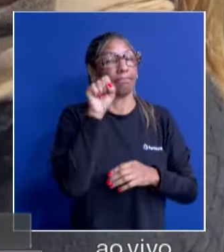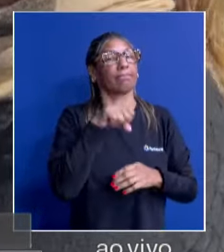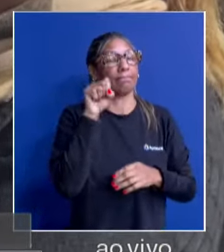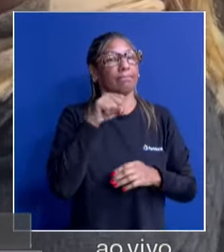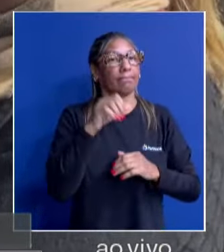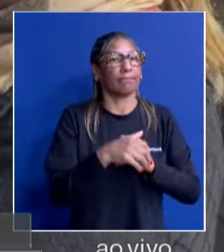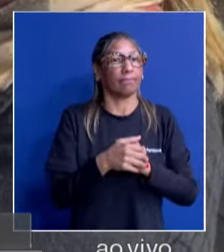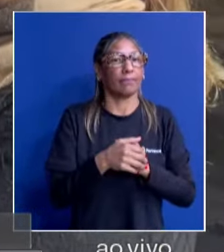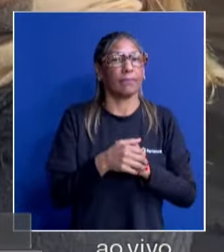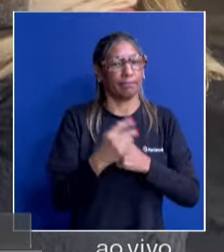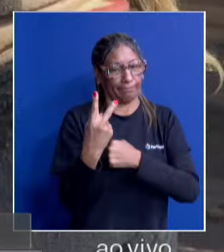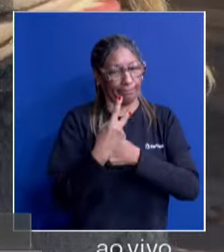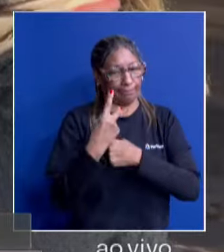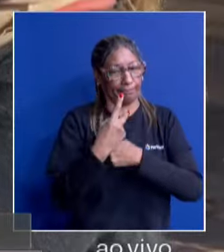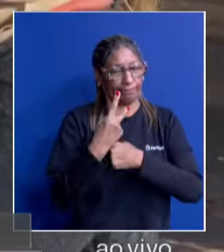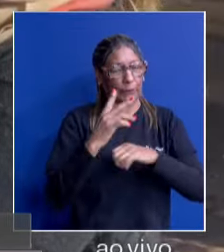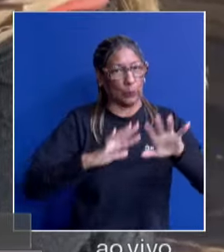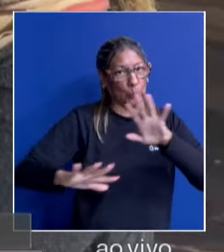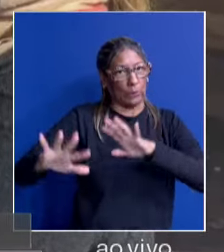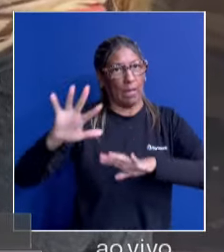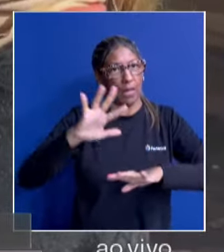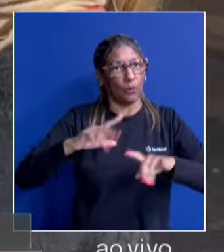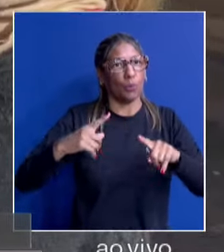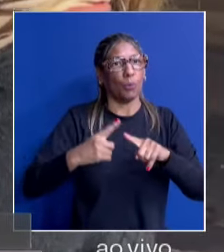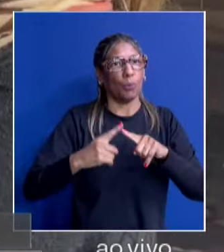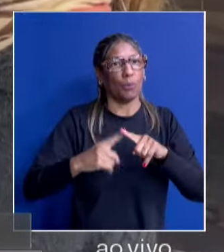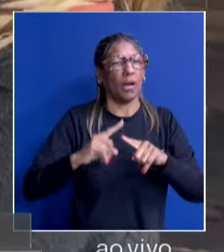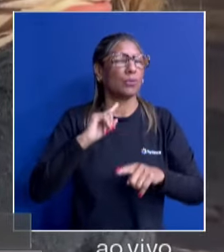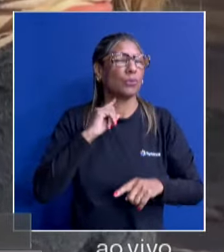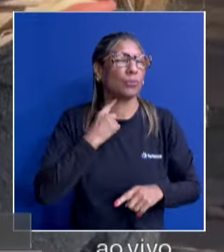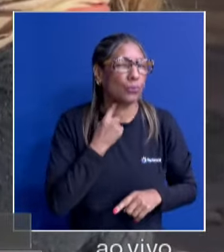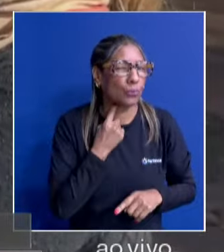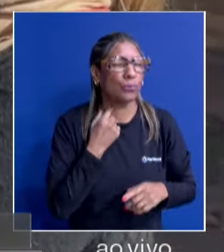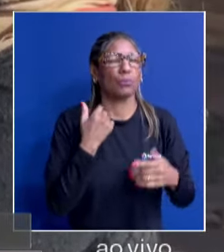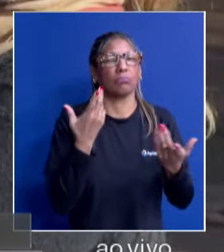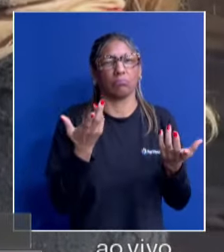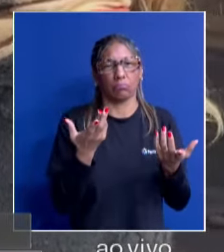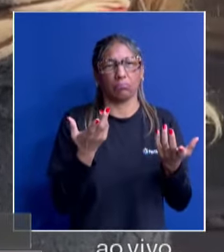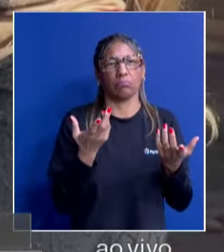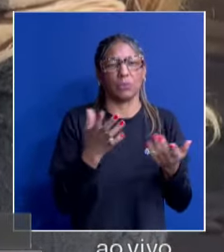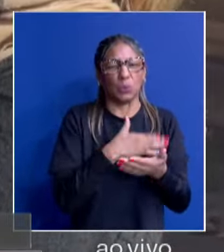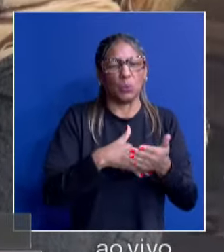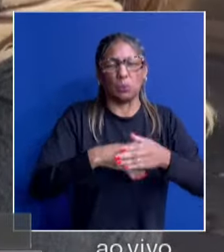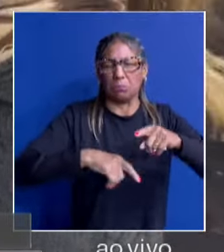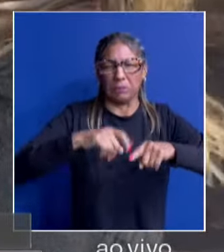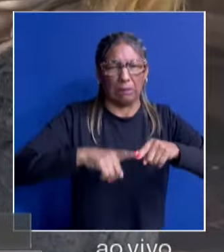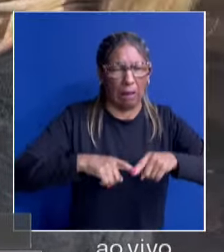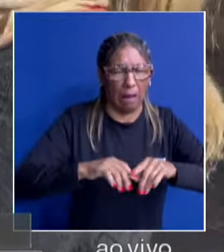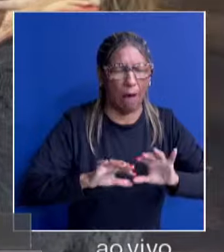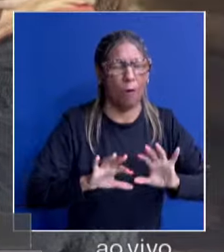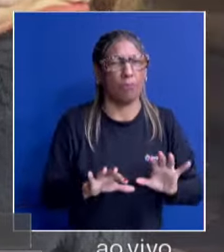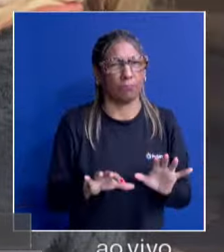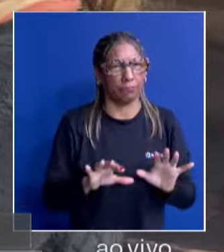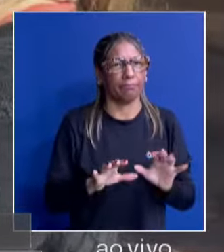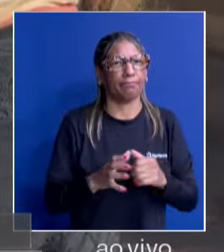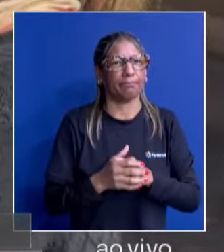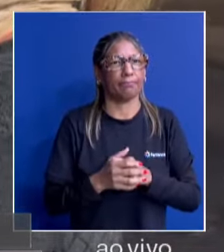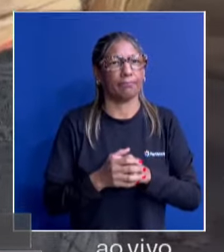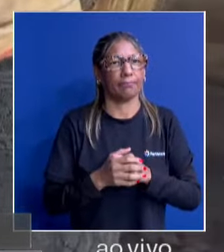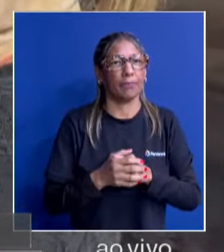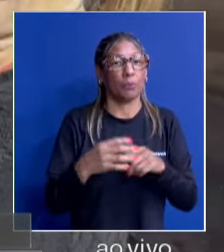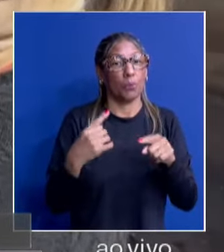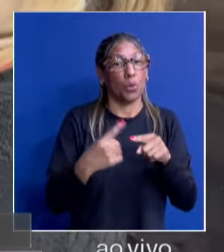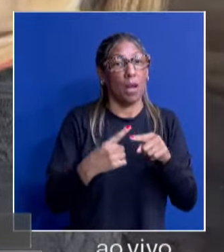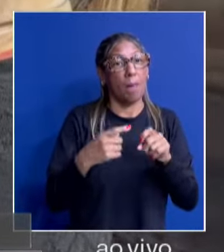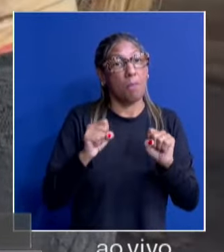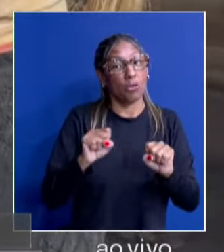proteção, porque a gente está lidando com tudo que é tipo de materiais, até para não ter